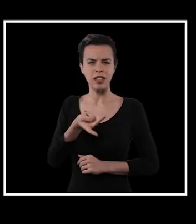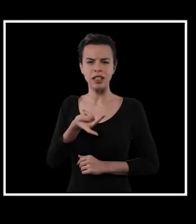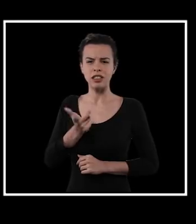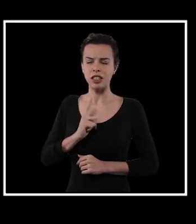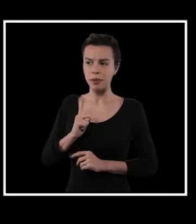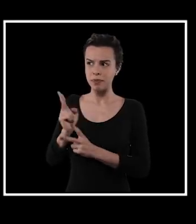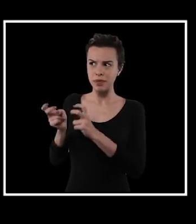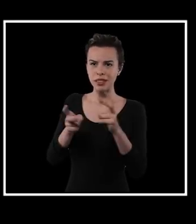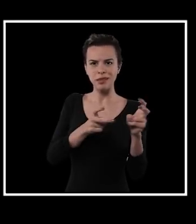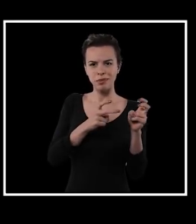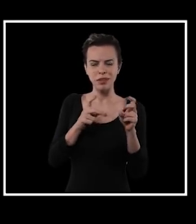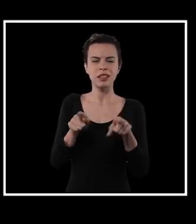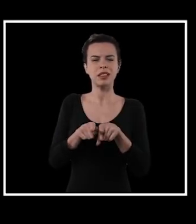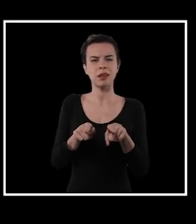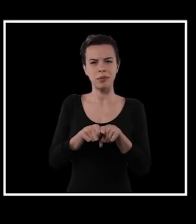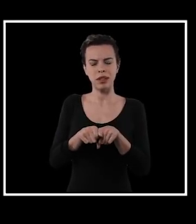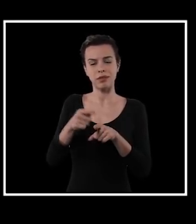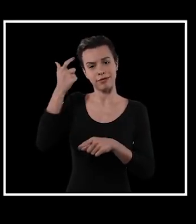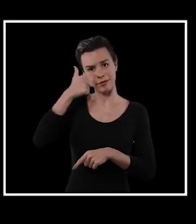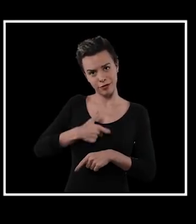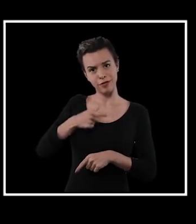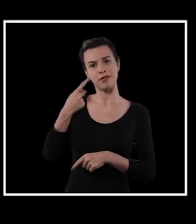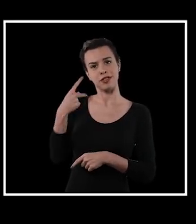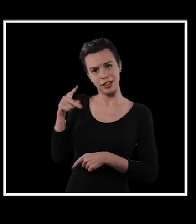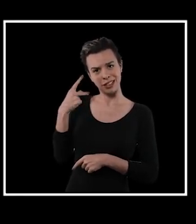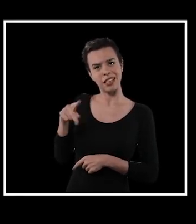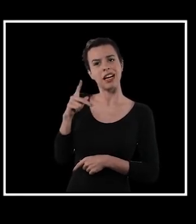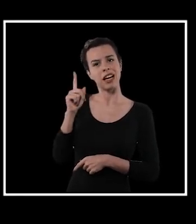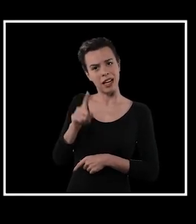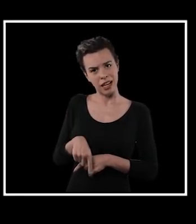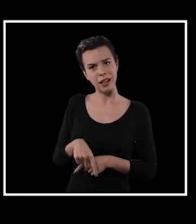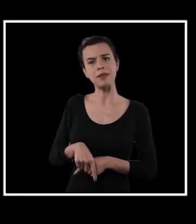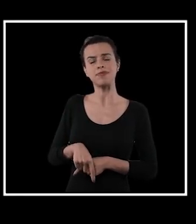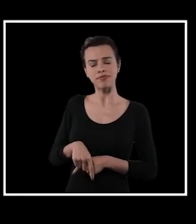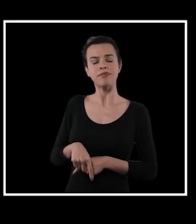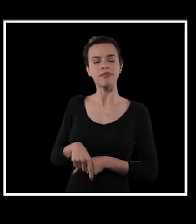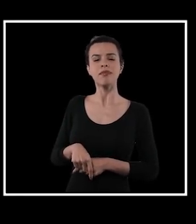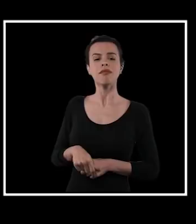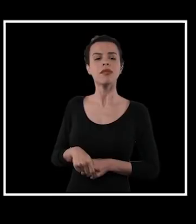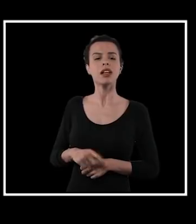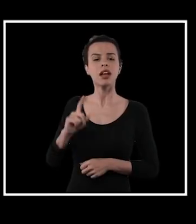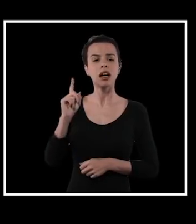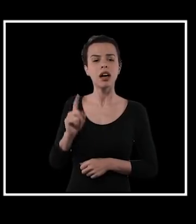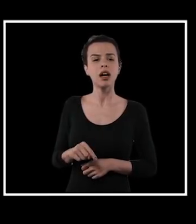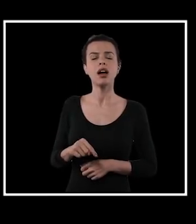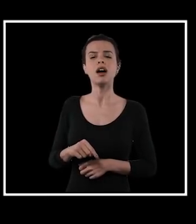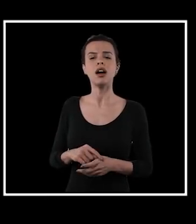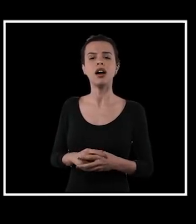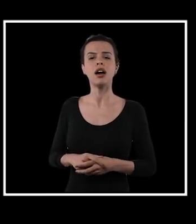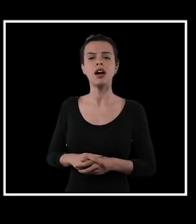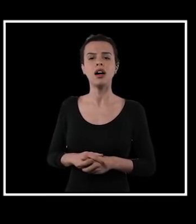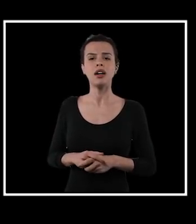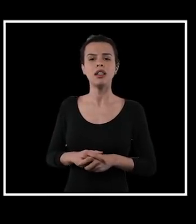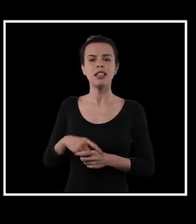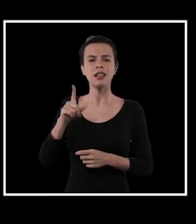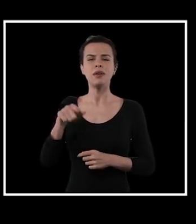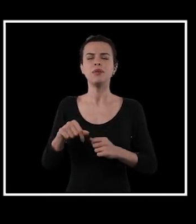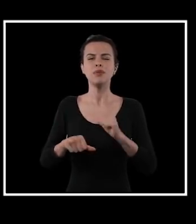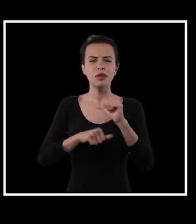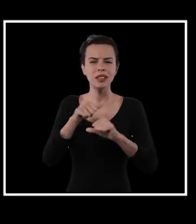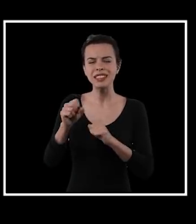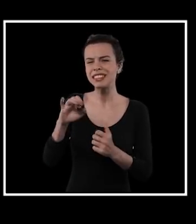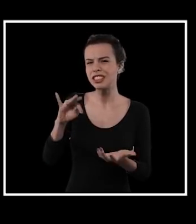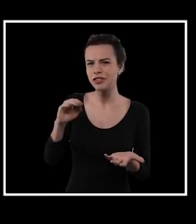de um fenômeno, Átila, que você tem observado bem, que você tem sido também o objeto, que é do